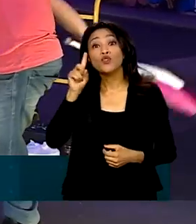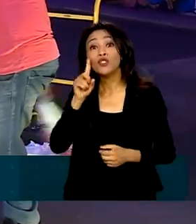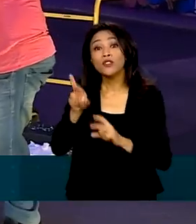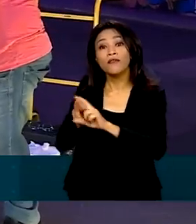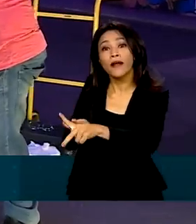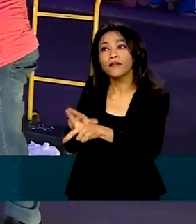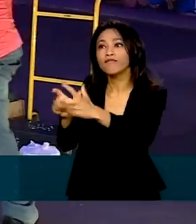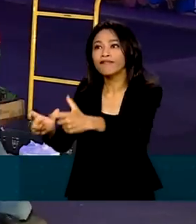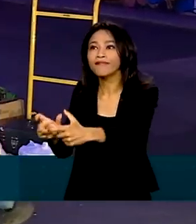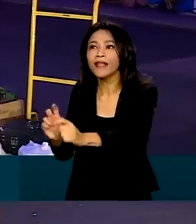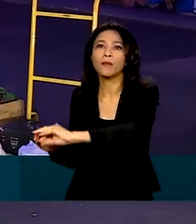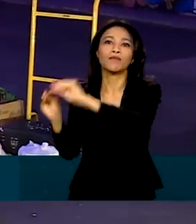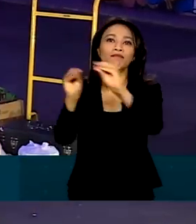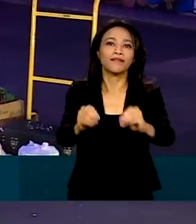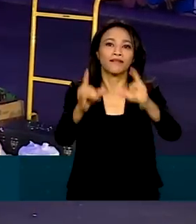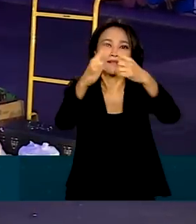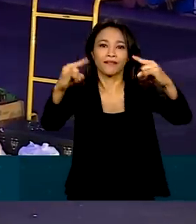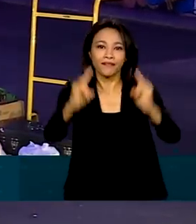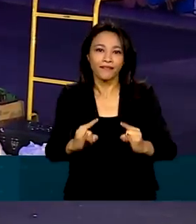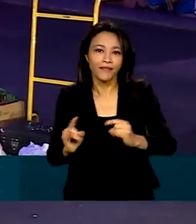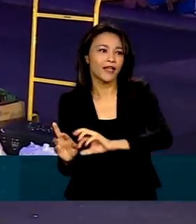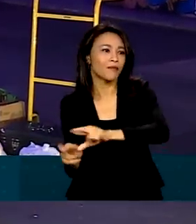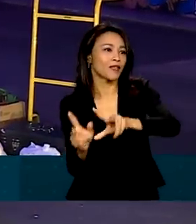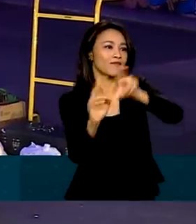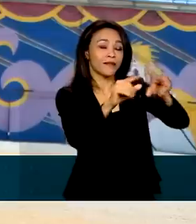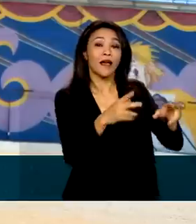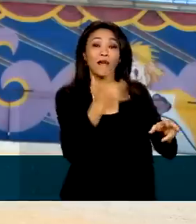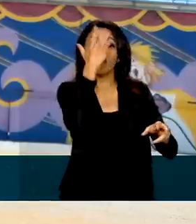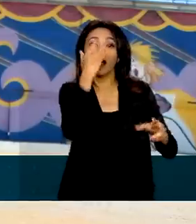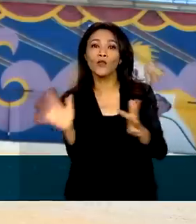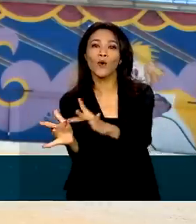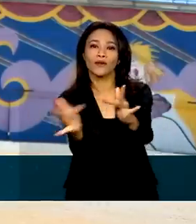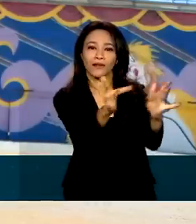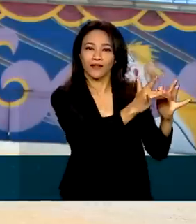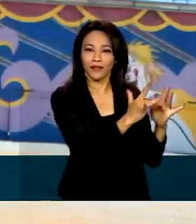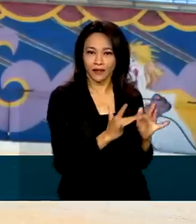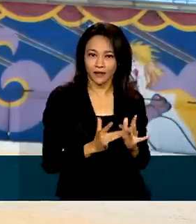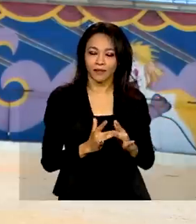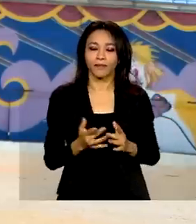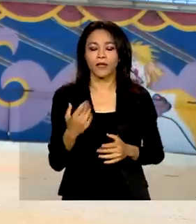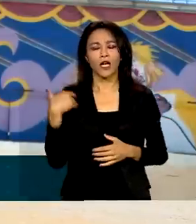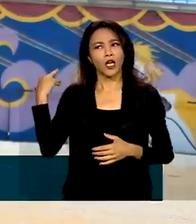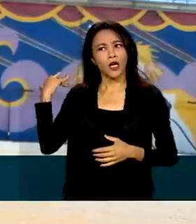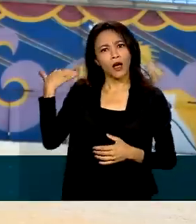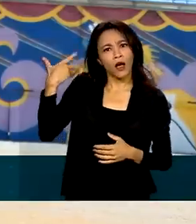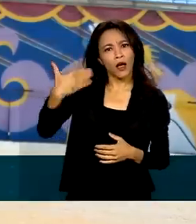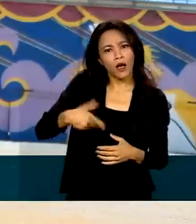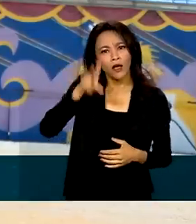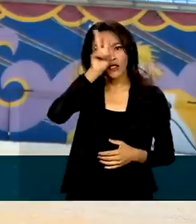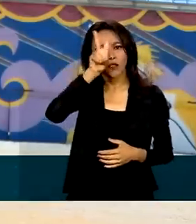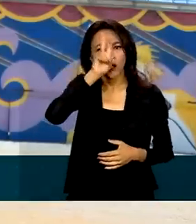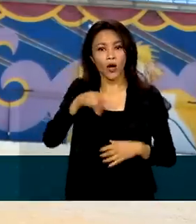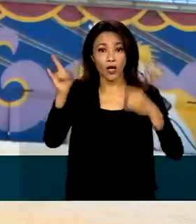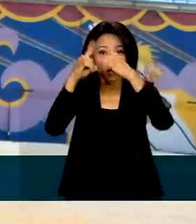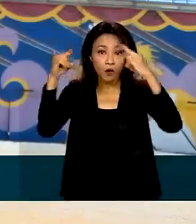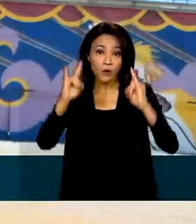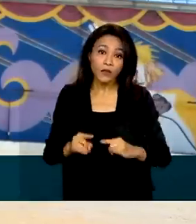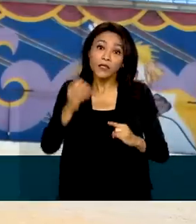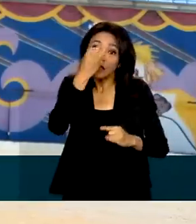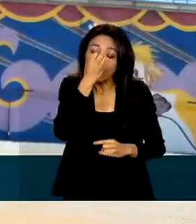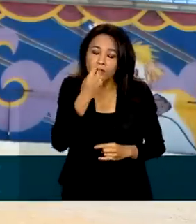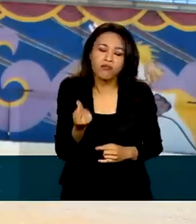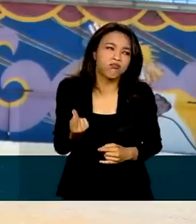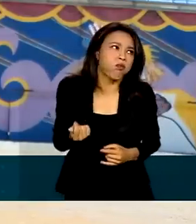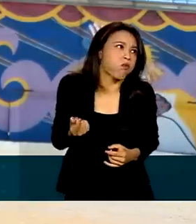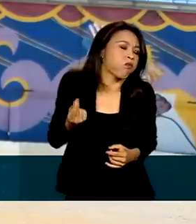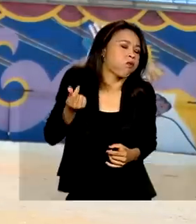Então fica mais forte a necessidade da gente criar redes, né? Historicamente, o circo é uma das atividades artísticas mais